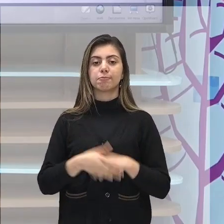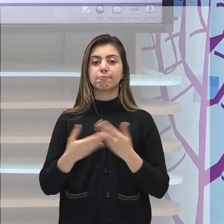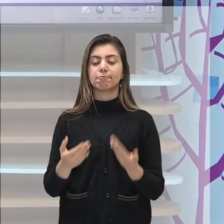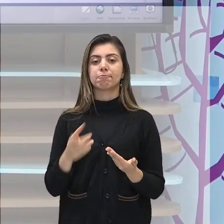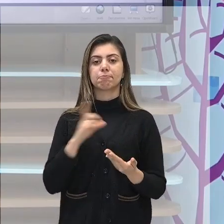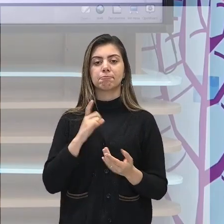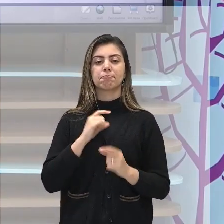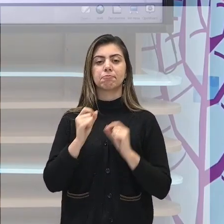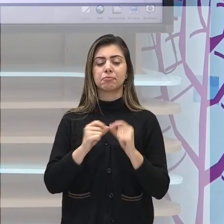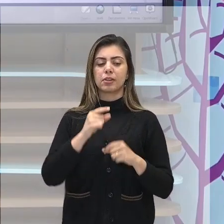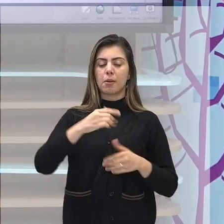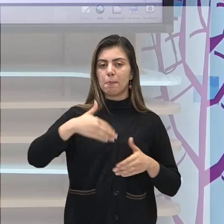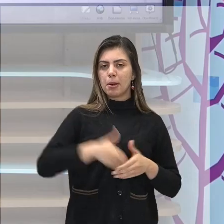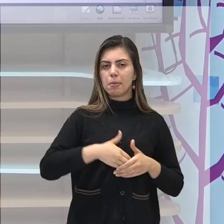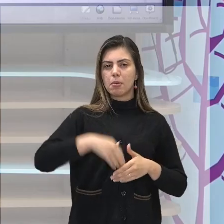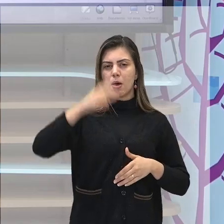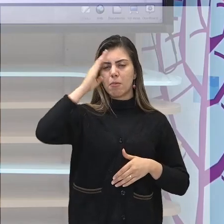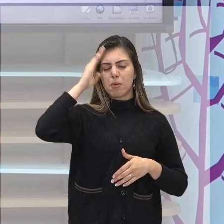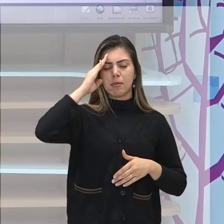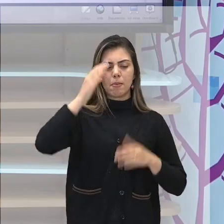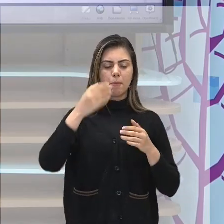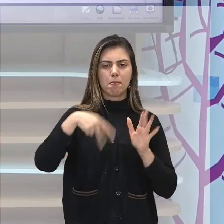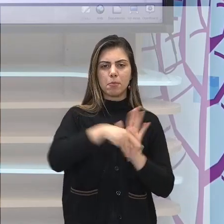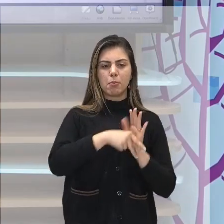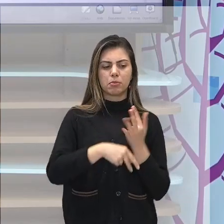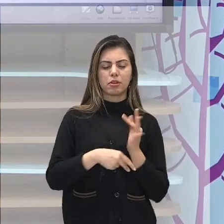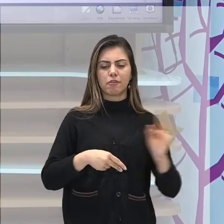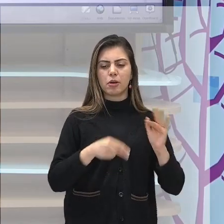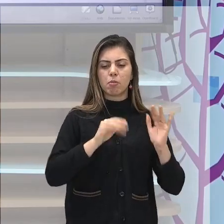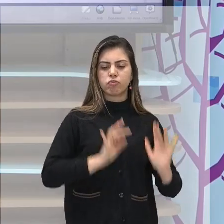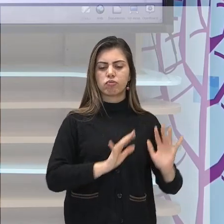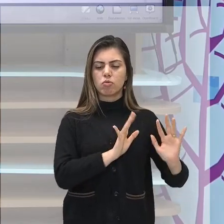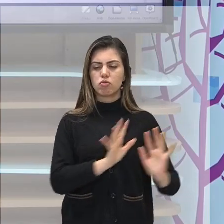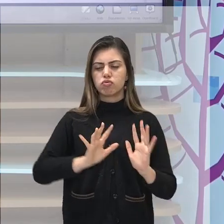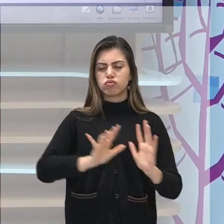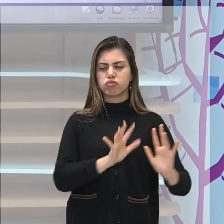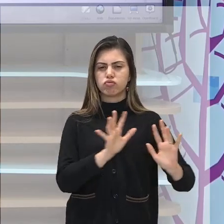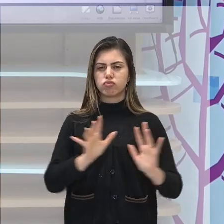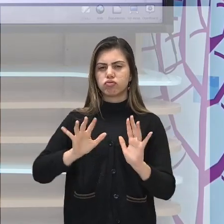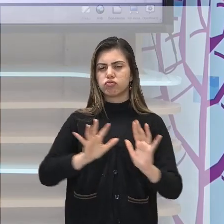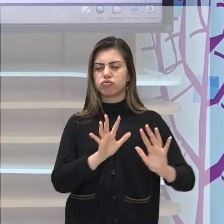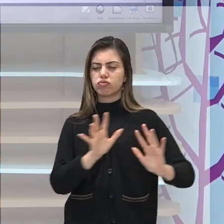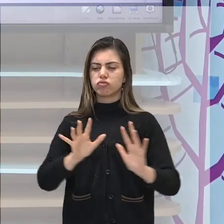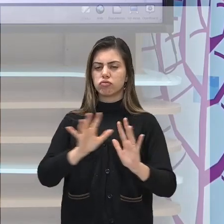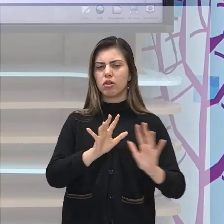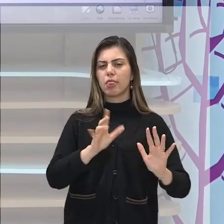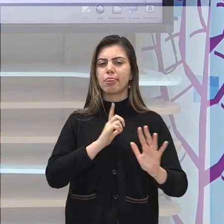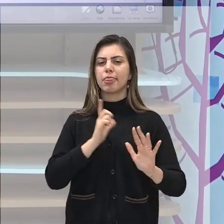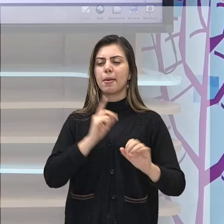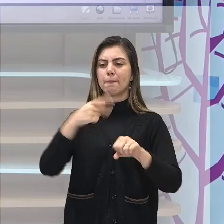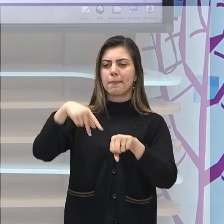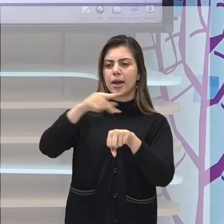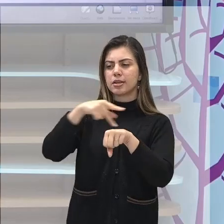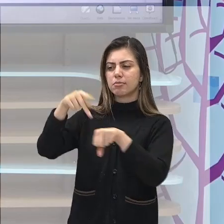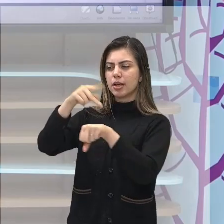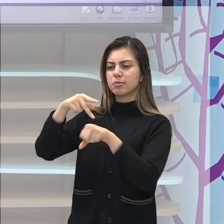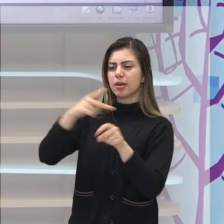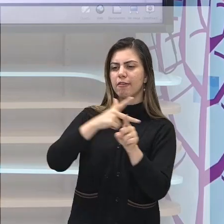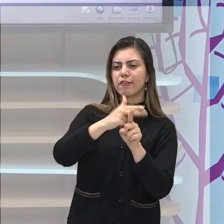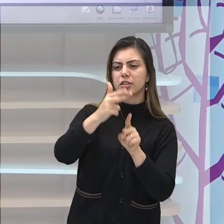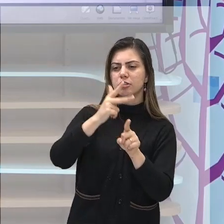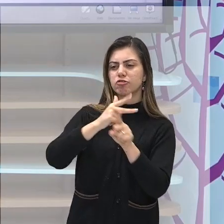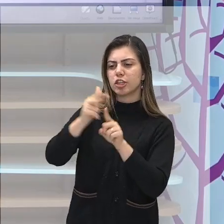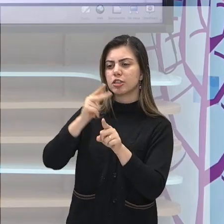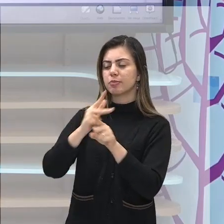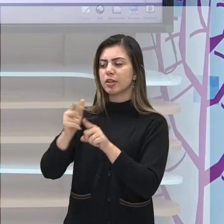avanço do exército francês, comandado por Napoleão, vai chegando mais próximo